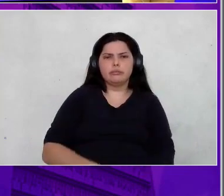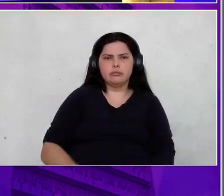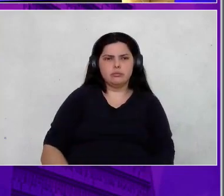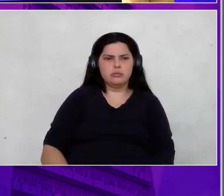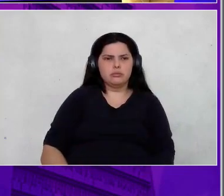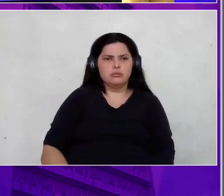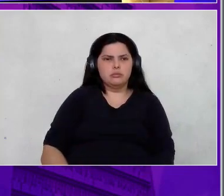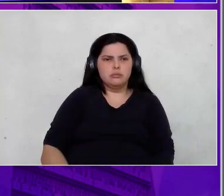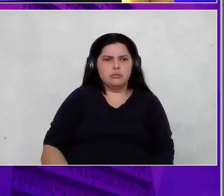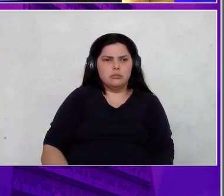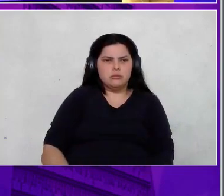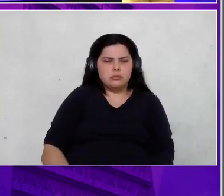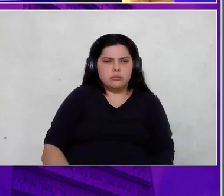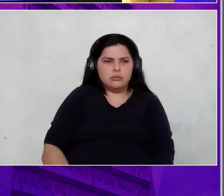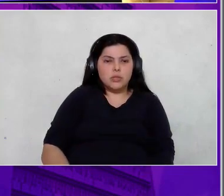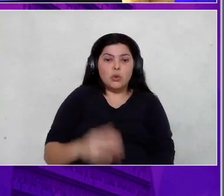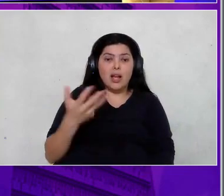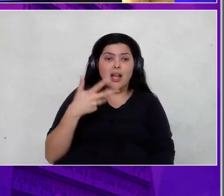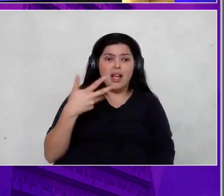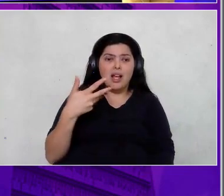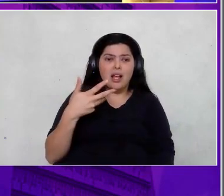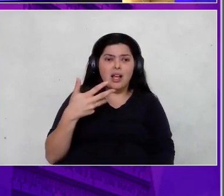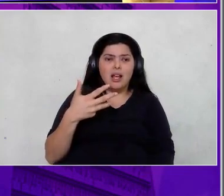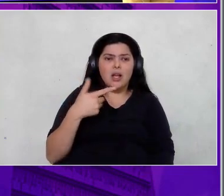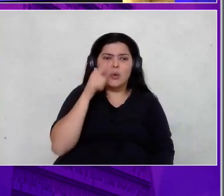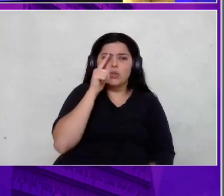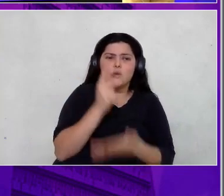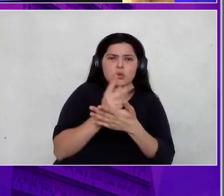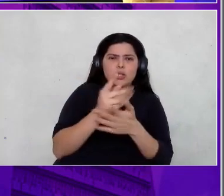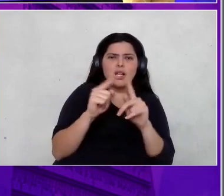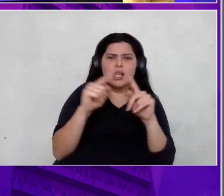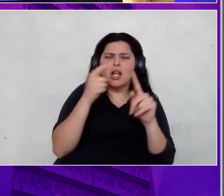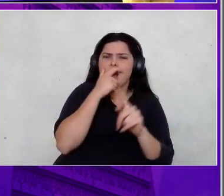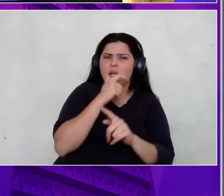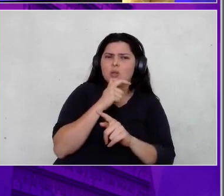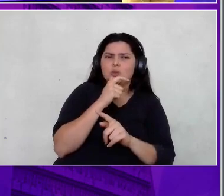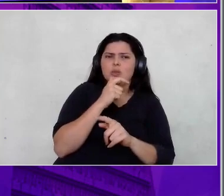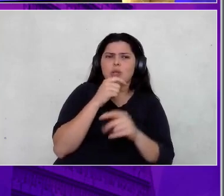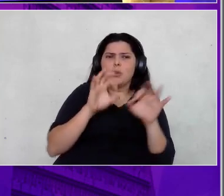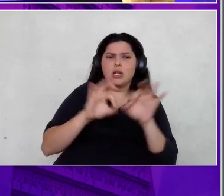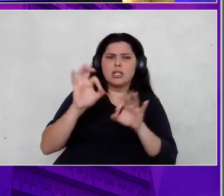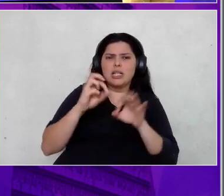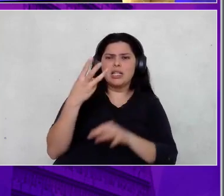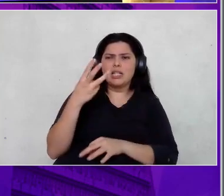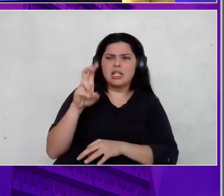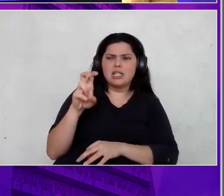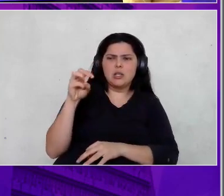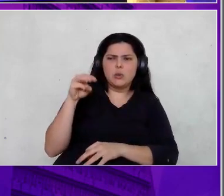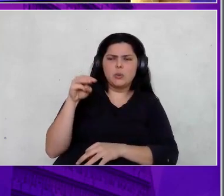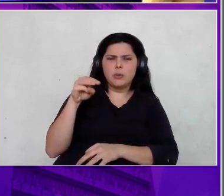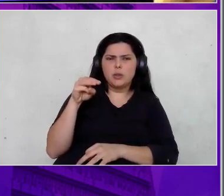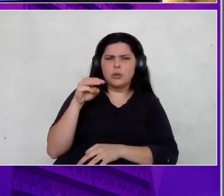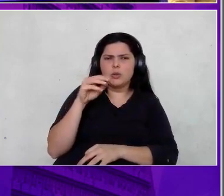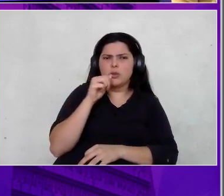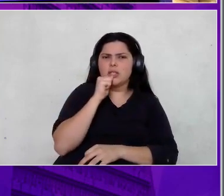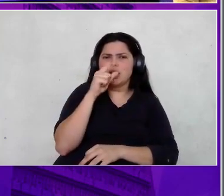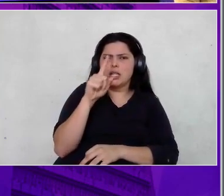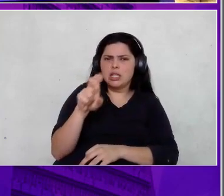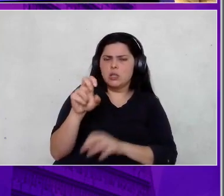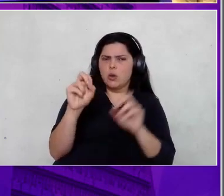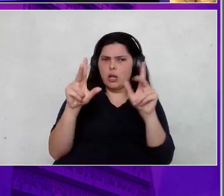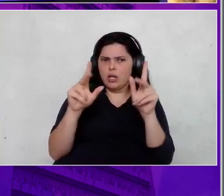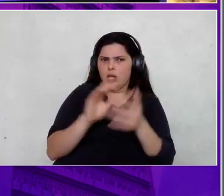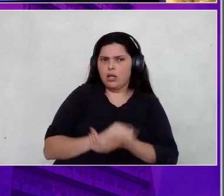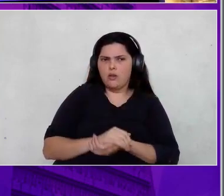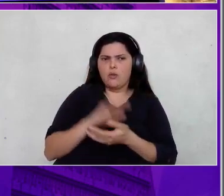Eu estou acelerando o máximo aqui para seguir, mas eu acho que tem... Eu me preparei para 35 e estou aqui com 15. Mas tudo bem, eu vou concluir aqui,